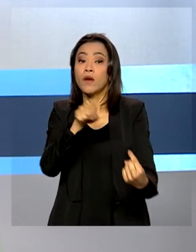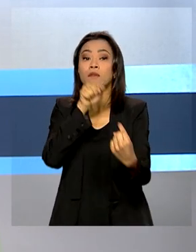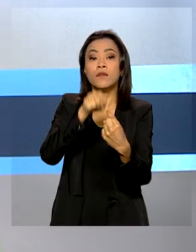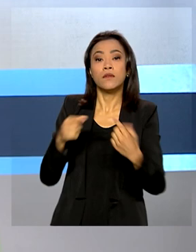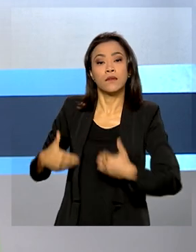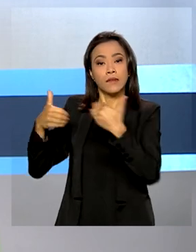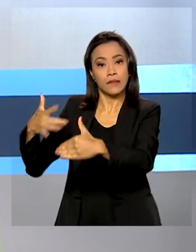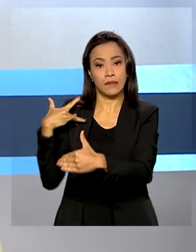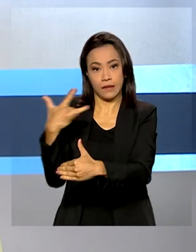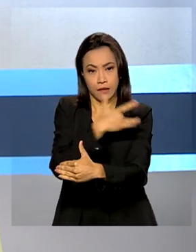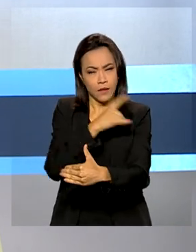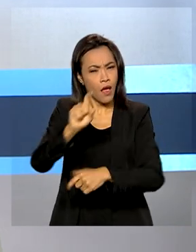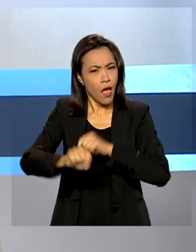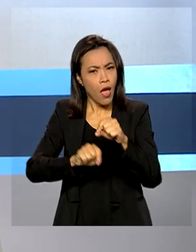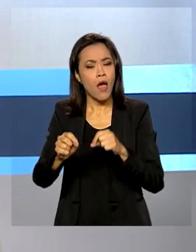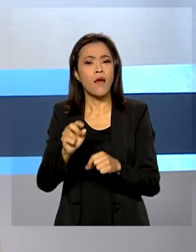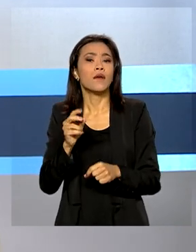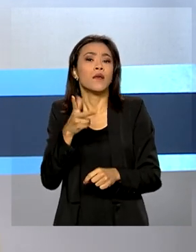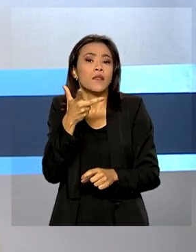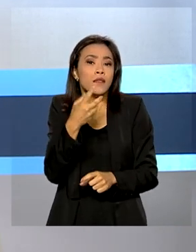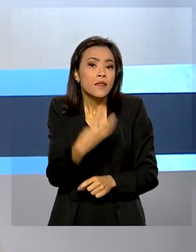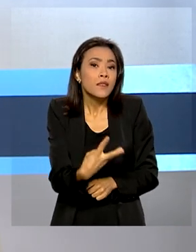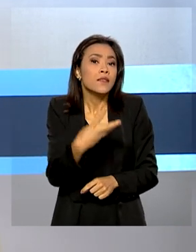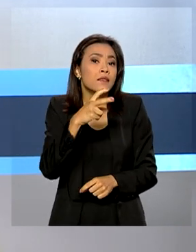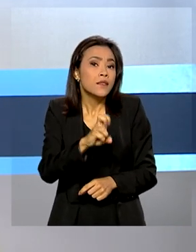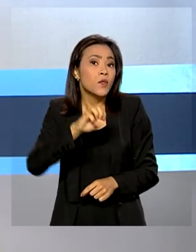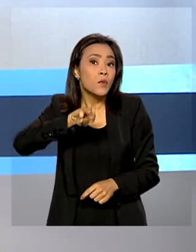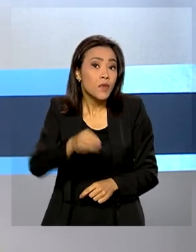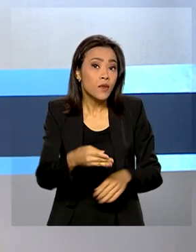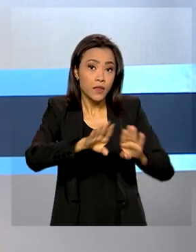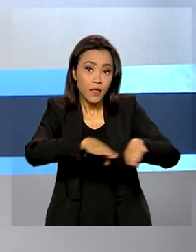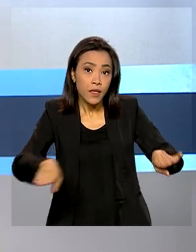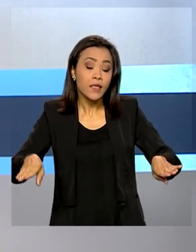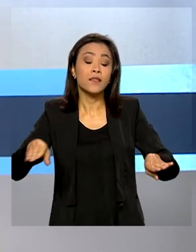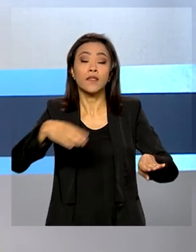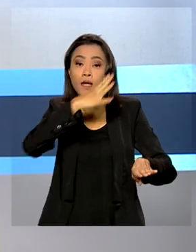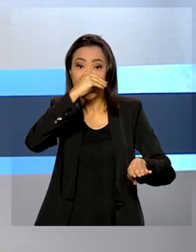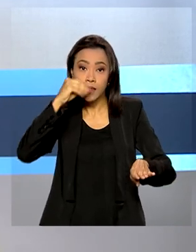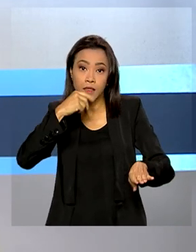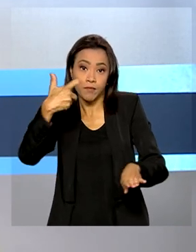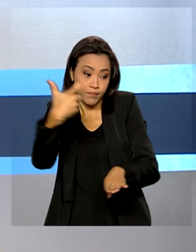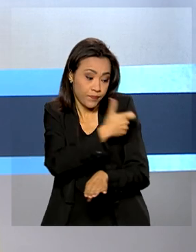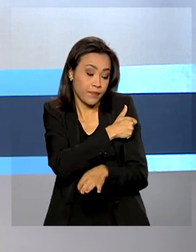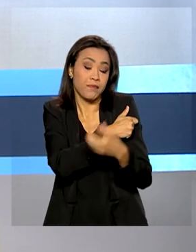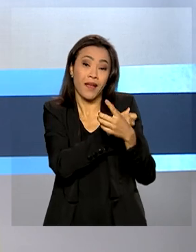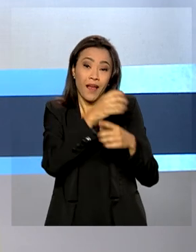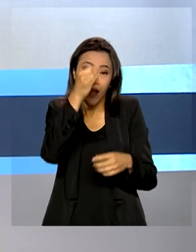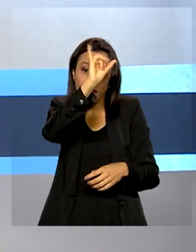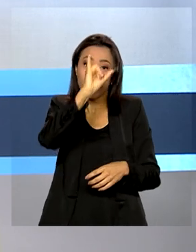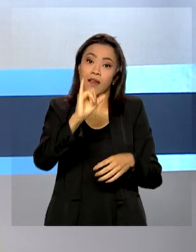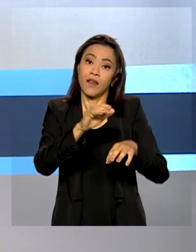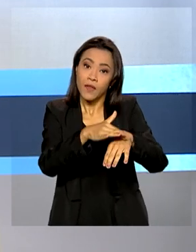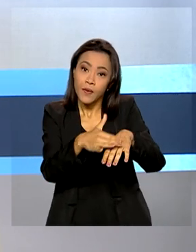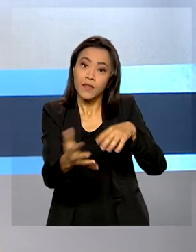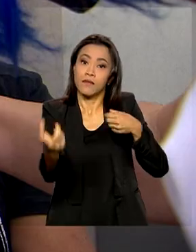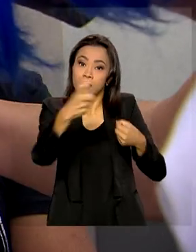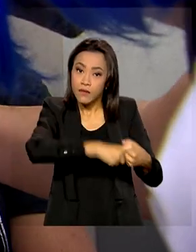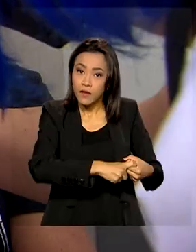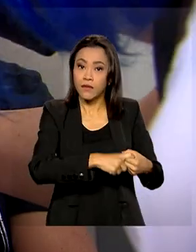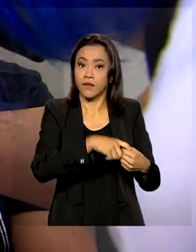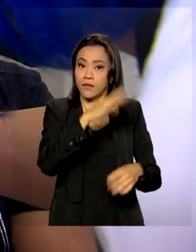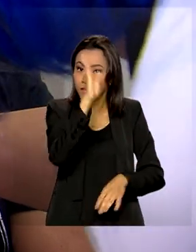Saúde é imunizar 35 milhões de crianças e adolescentes para evitar que a doença ressurja no país.